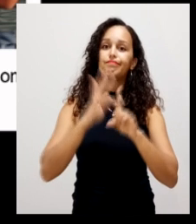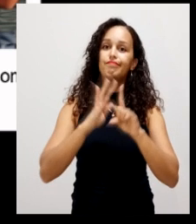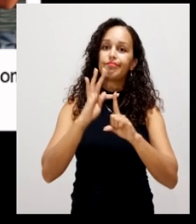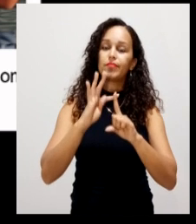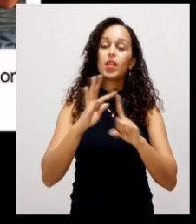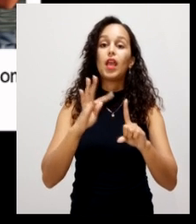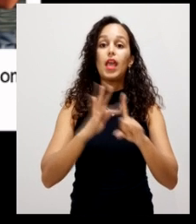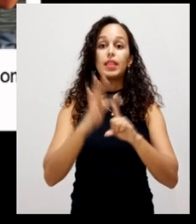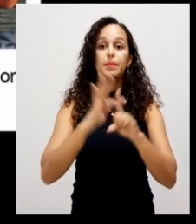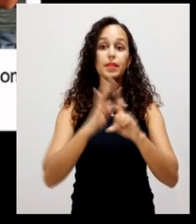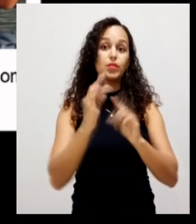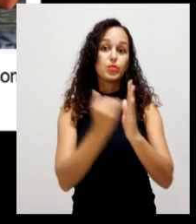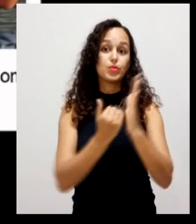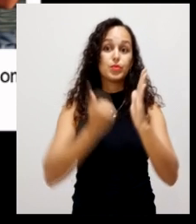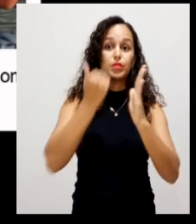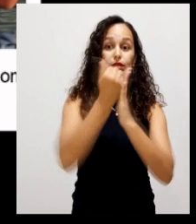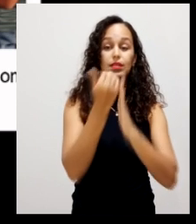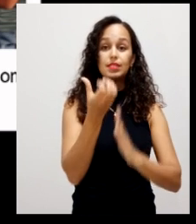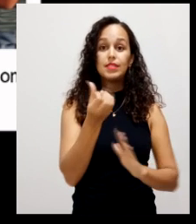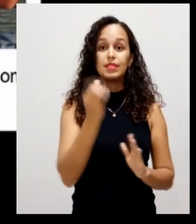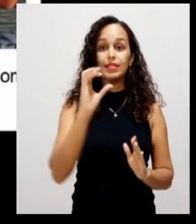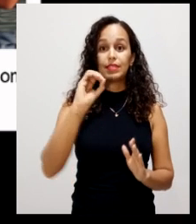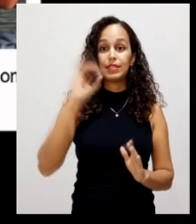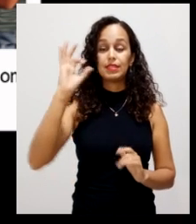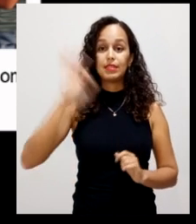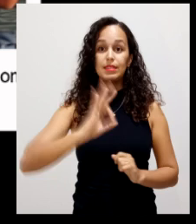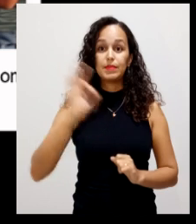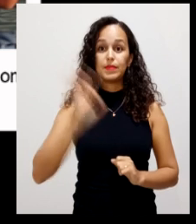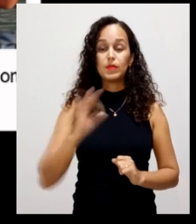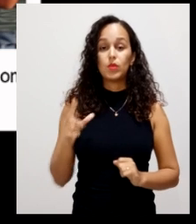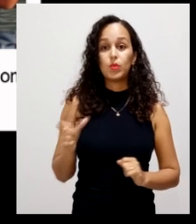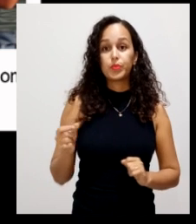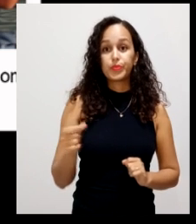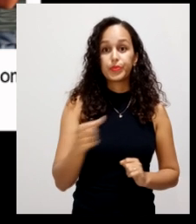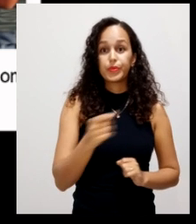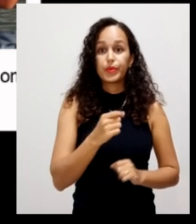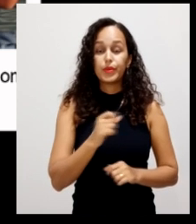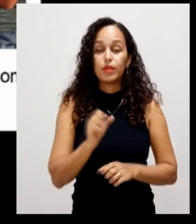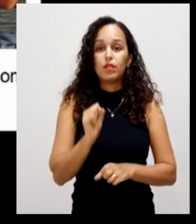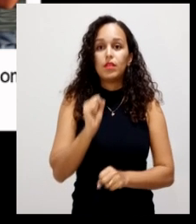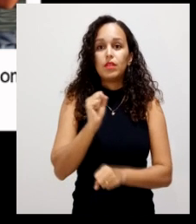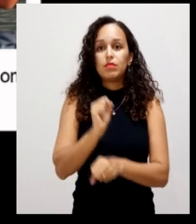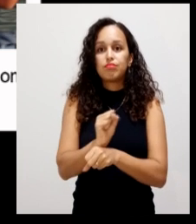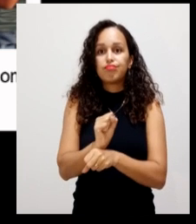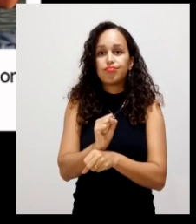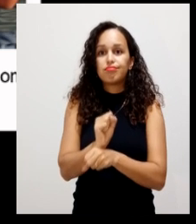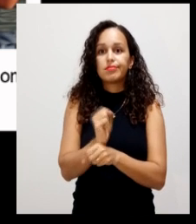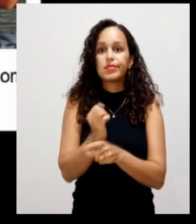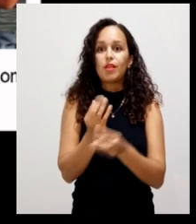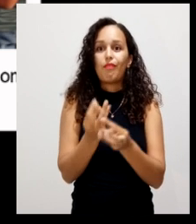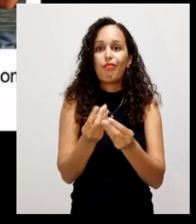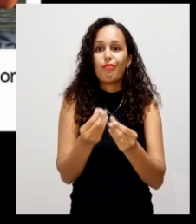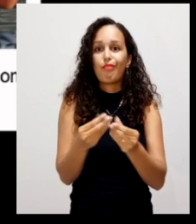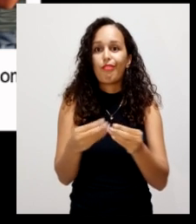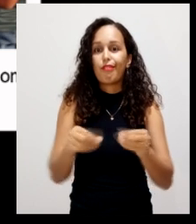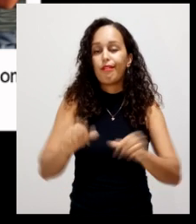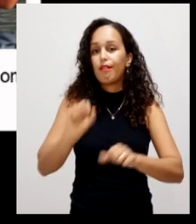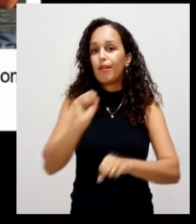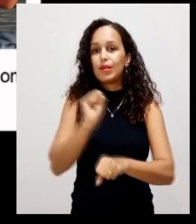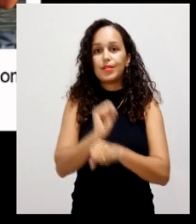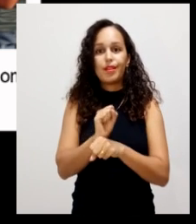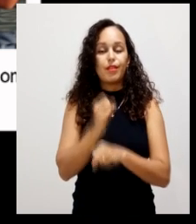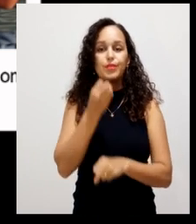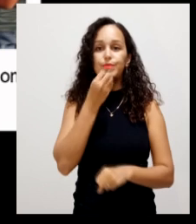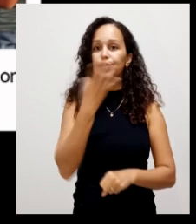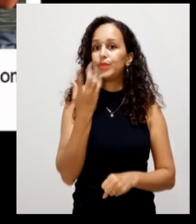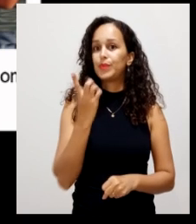com temperaturas acima de 60% esse micro-organismo vai ter sua atividade inativada eles vão deixar de decompor matéria orgânica o que não